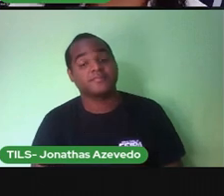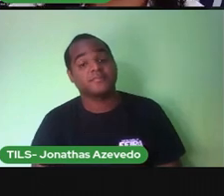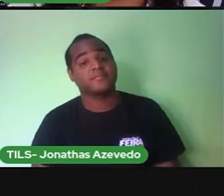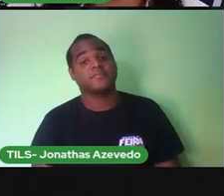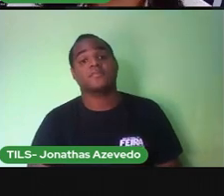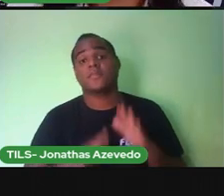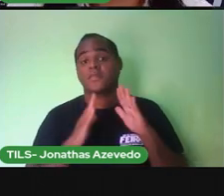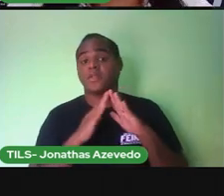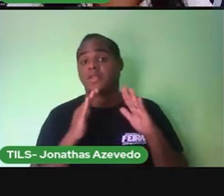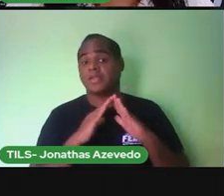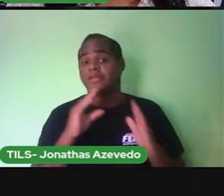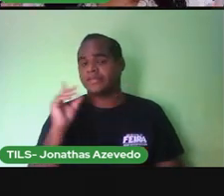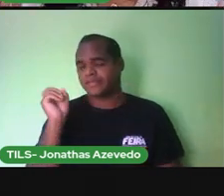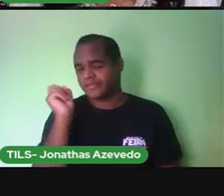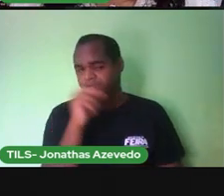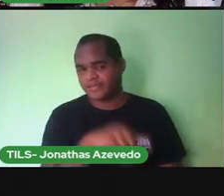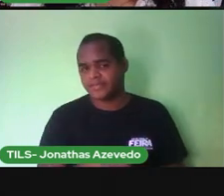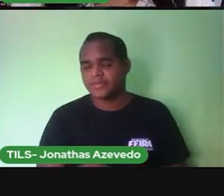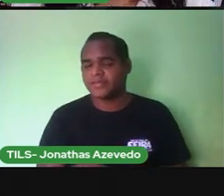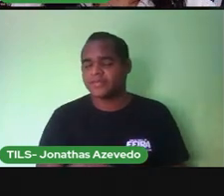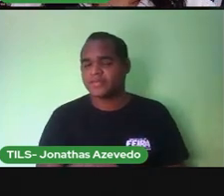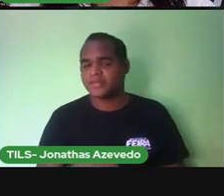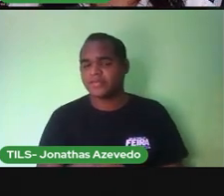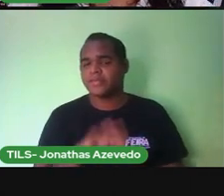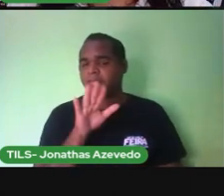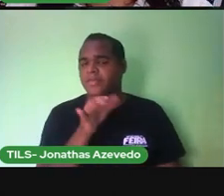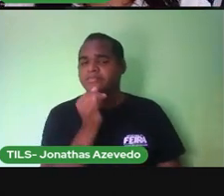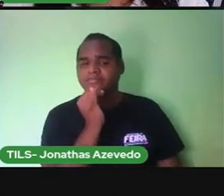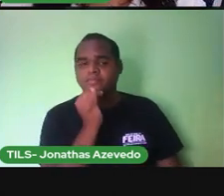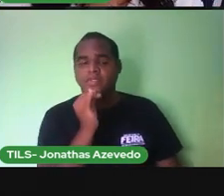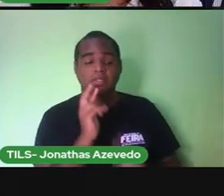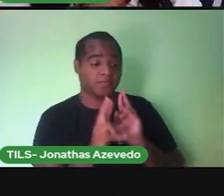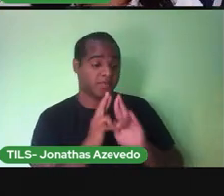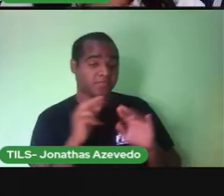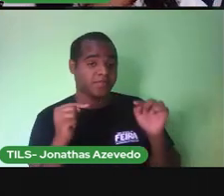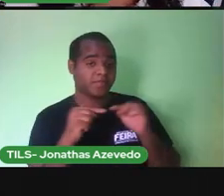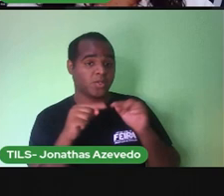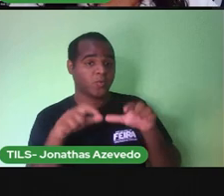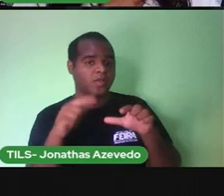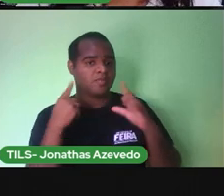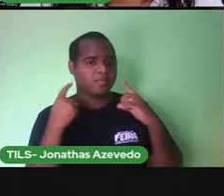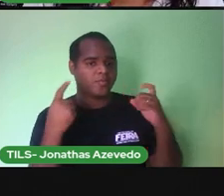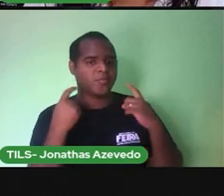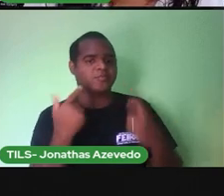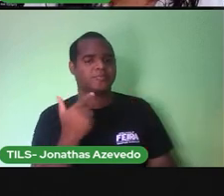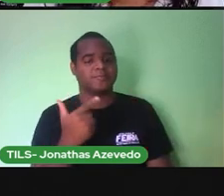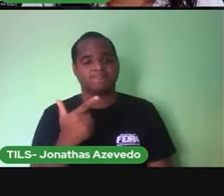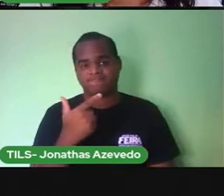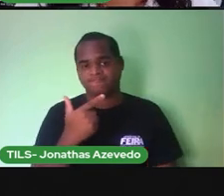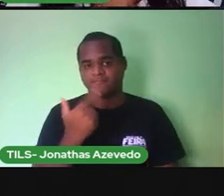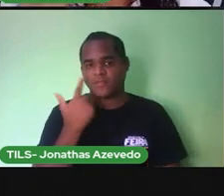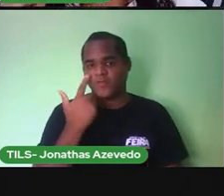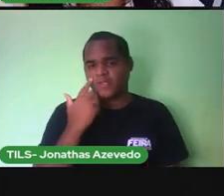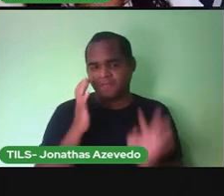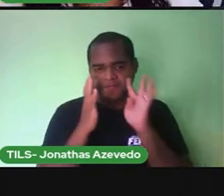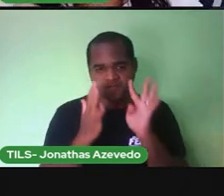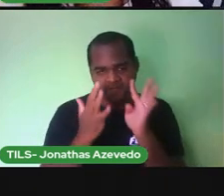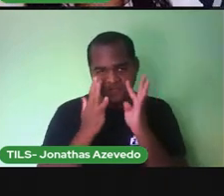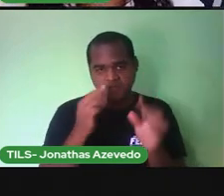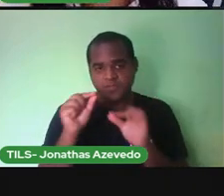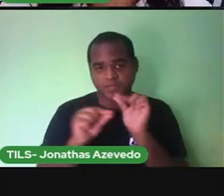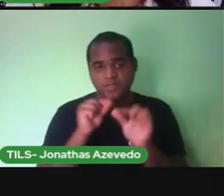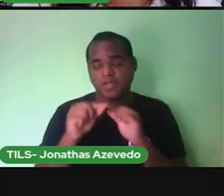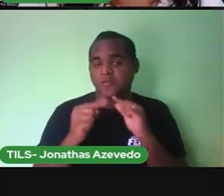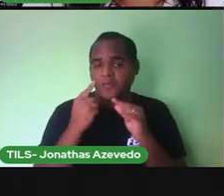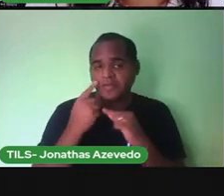difícil Mas procura um cantinho Lá onde você faz a tarefa Num lugar que não tenha barulho Pra se concentrar Quando você